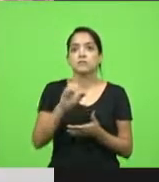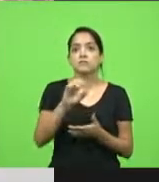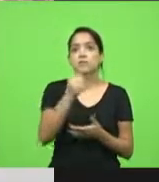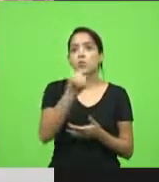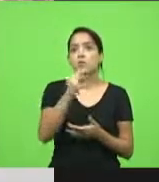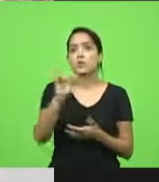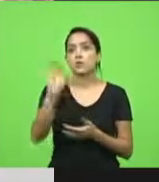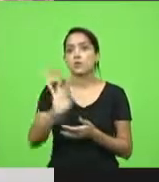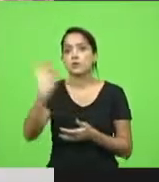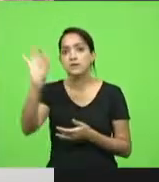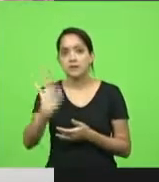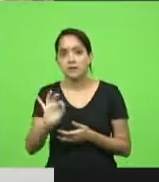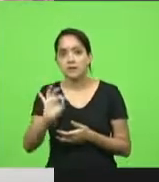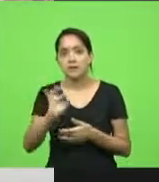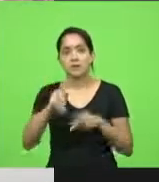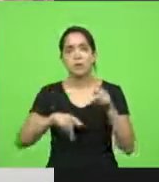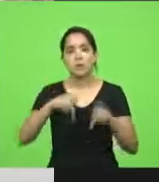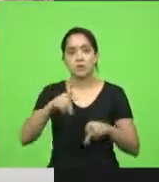população vacinada.